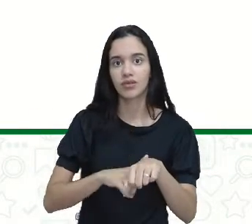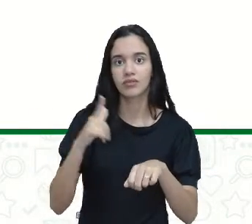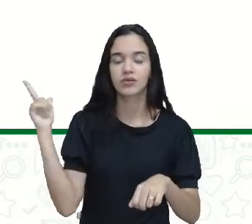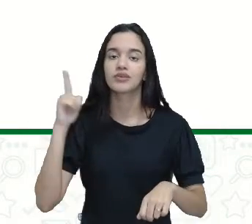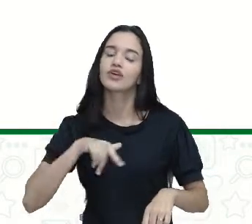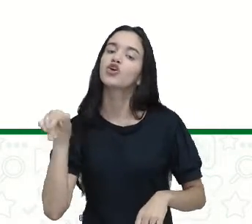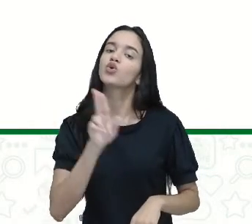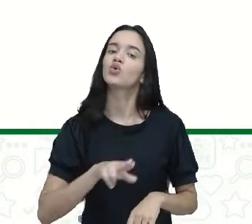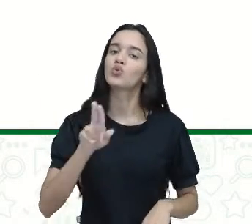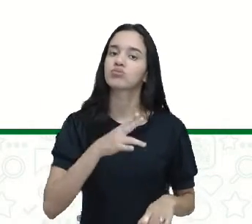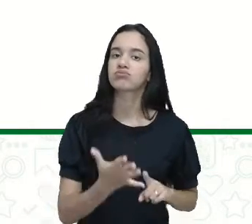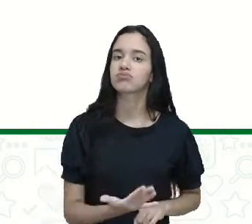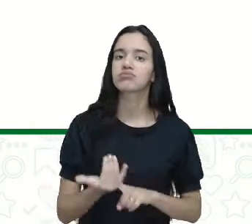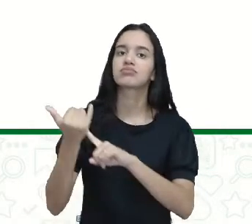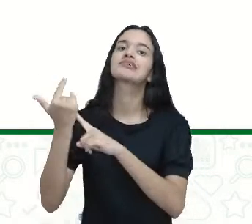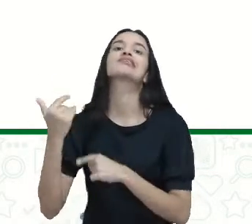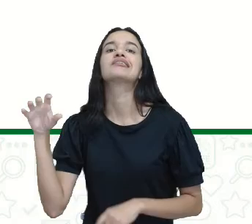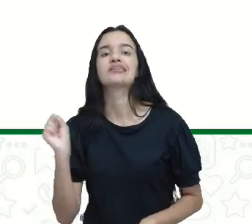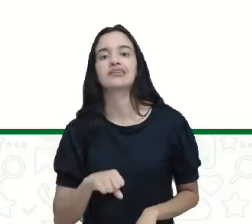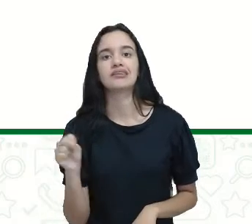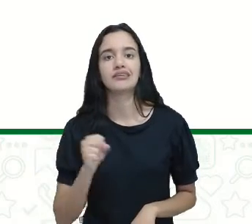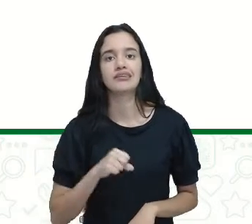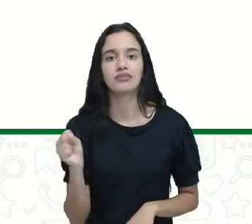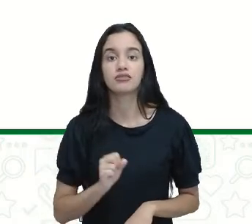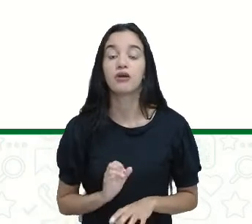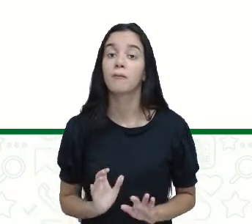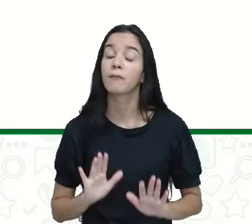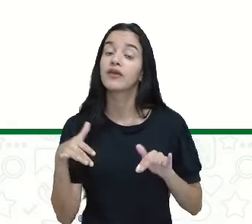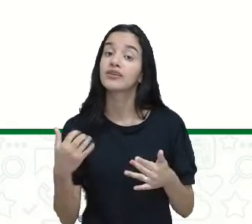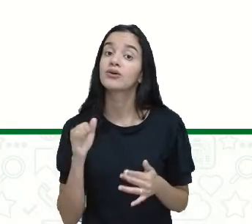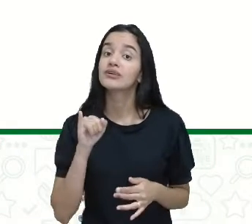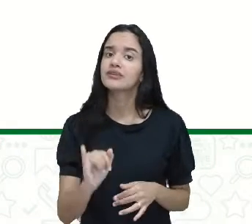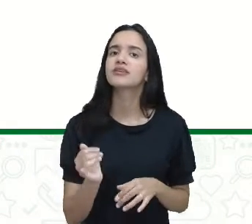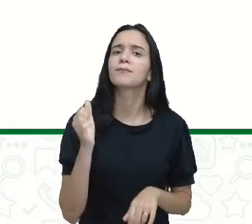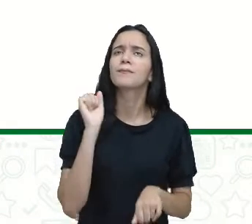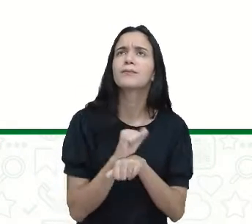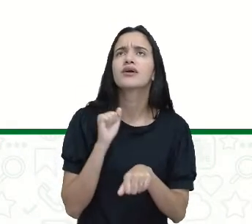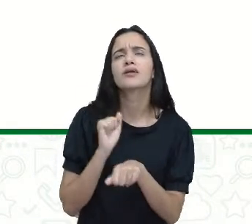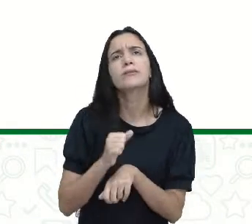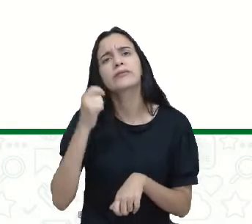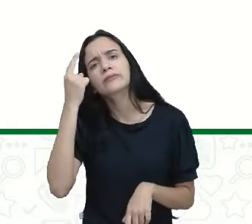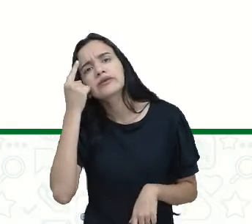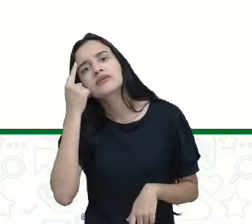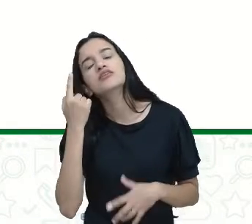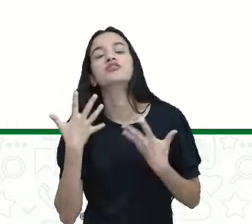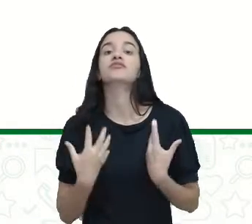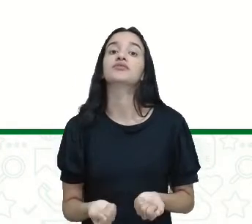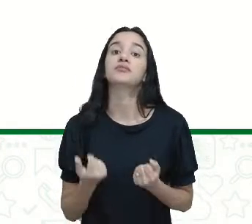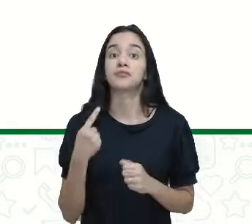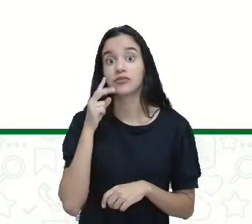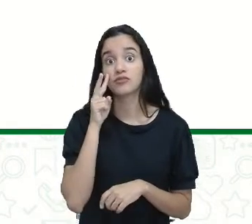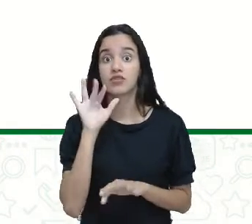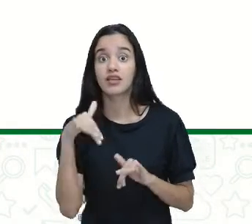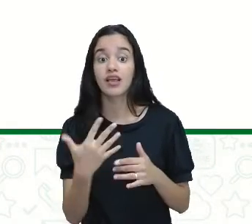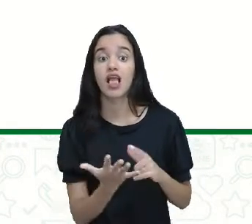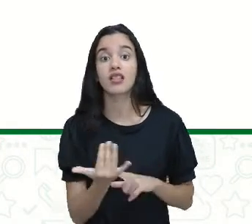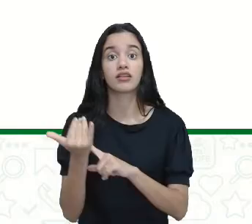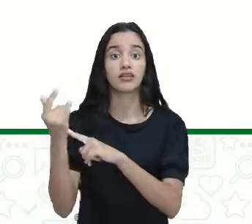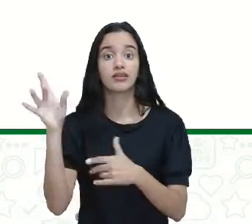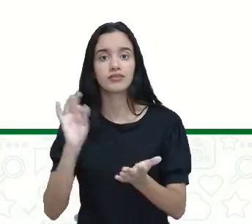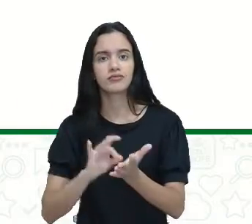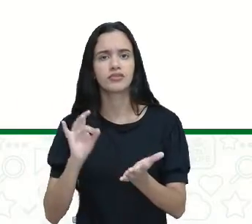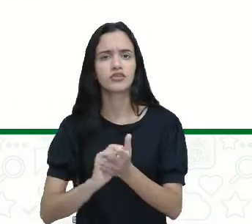É o uso da tecnologia? Sim. Então, se a gente parar para pensar, vamos ver que tecnologias, na verdade,